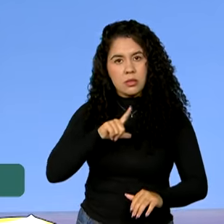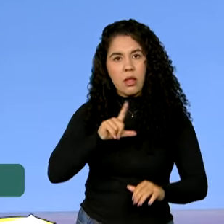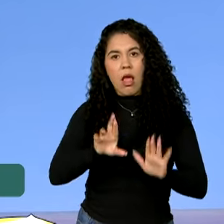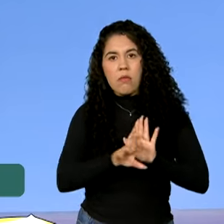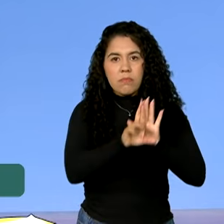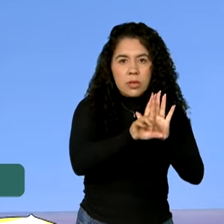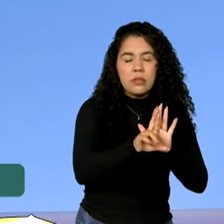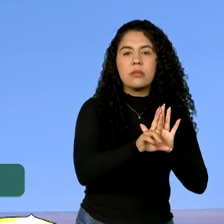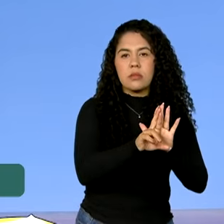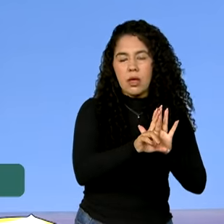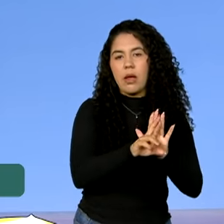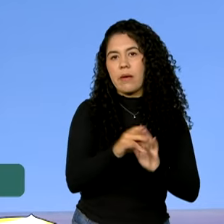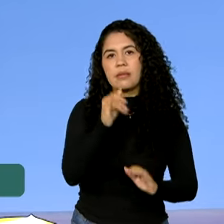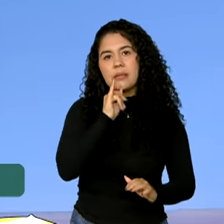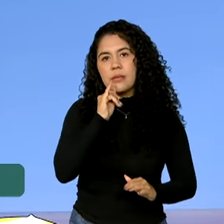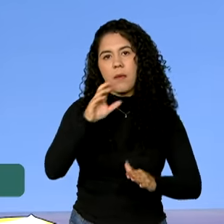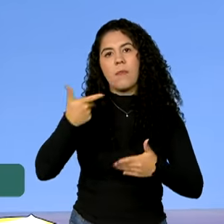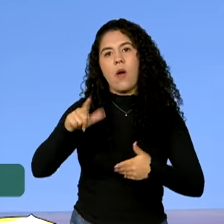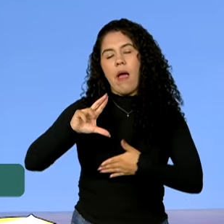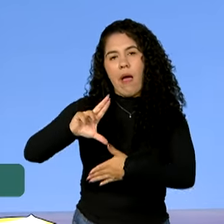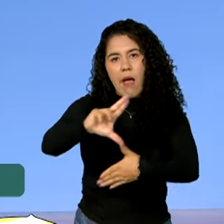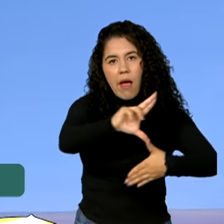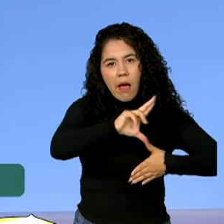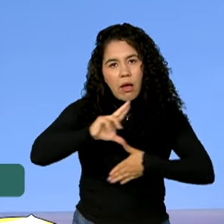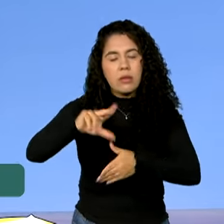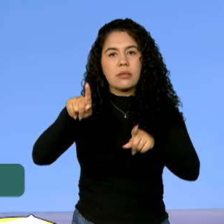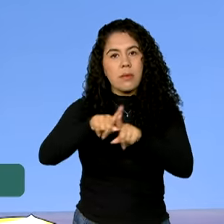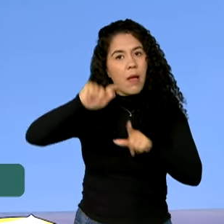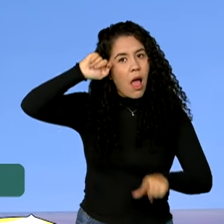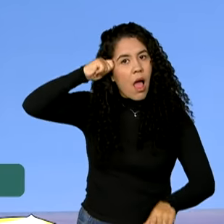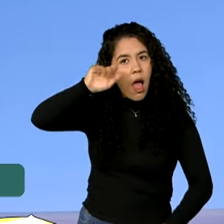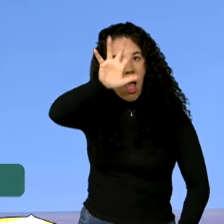ou não representadas, como a América Latina e a África.